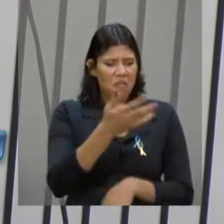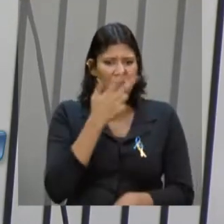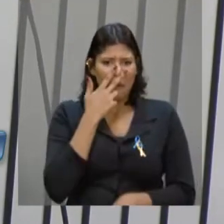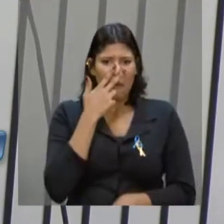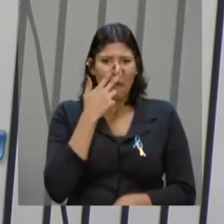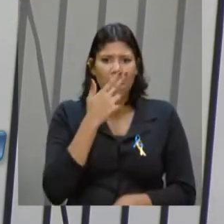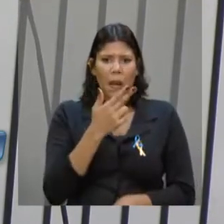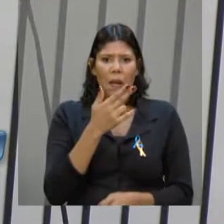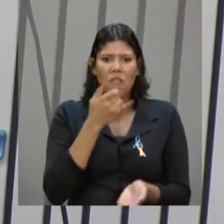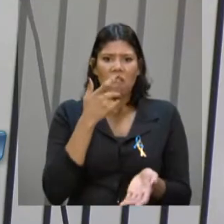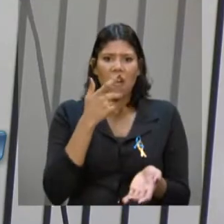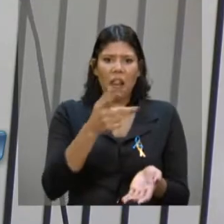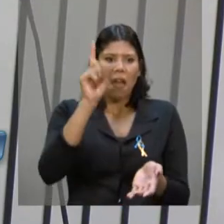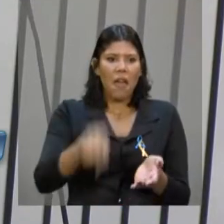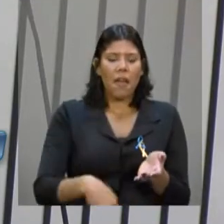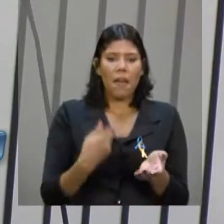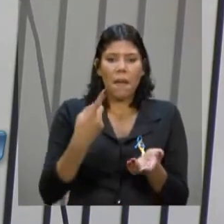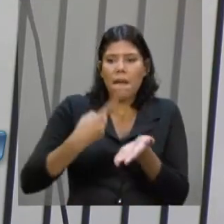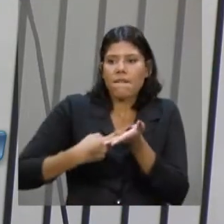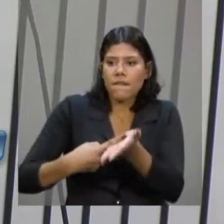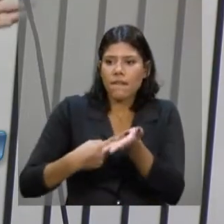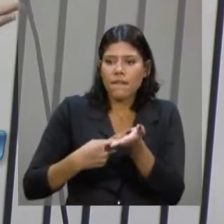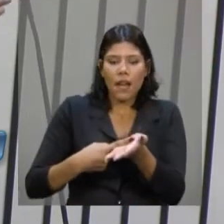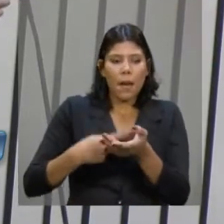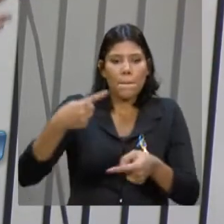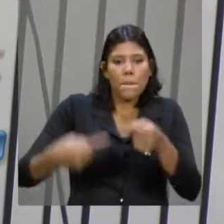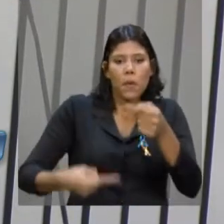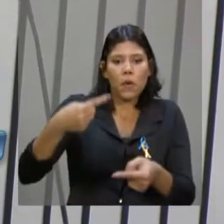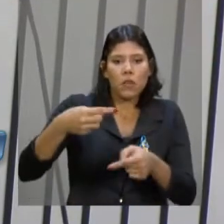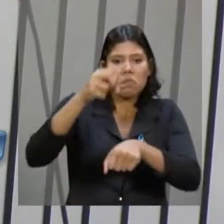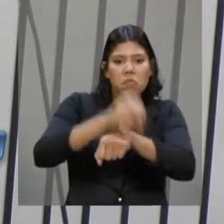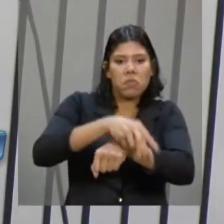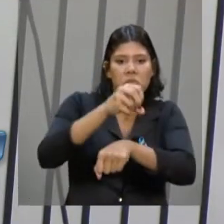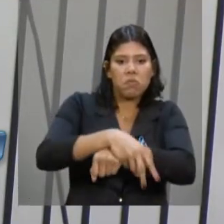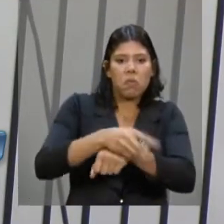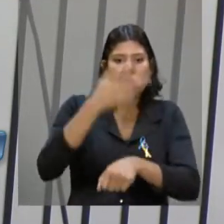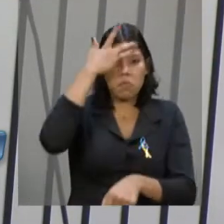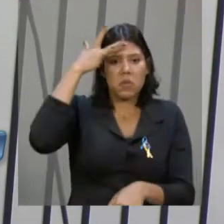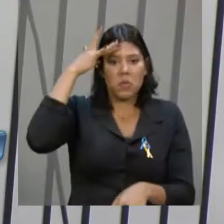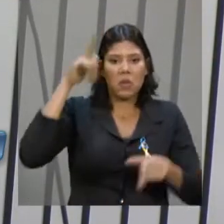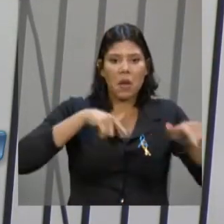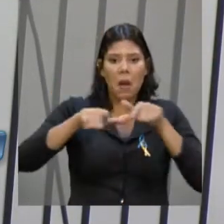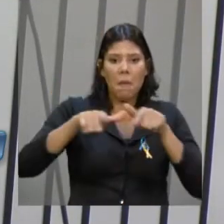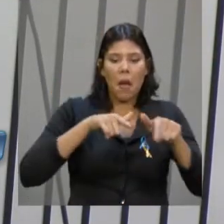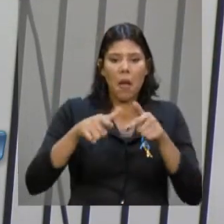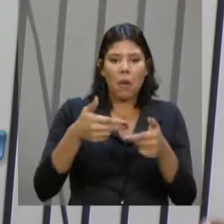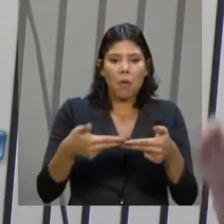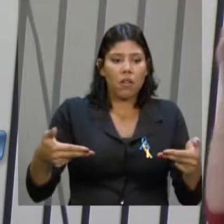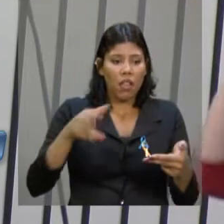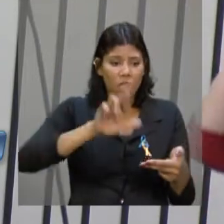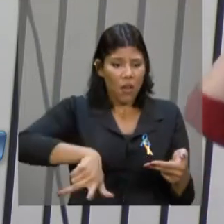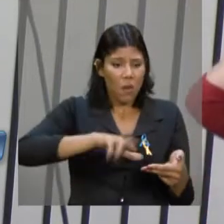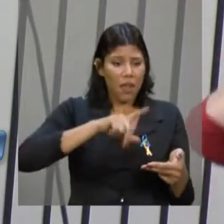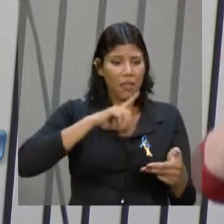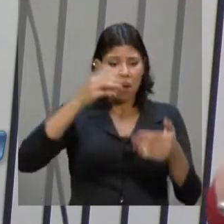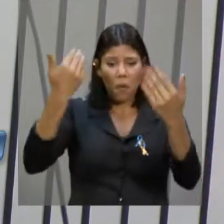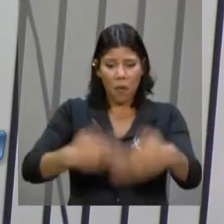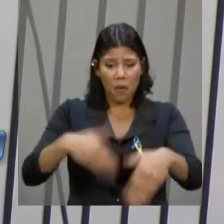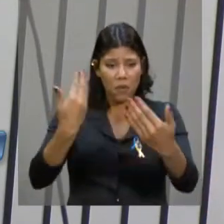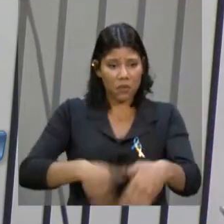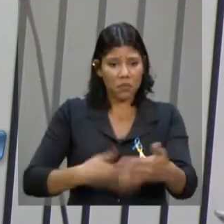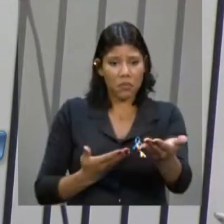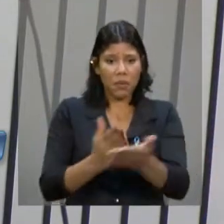Apresente onde é que está o prejuízo? É um discurso sem fundamento nenhum. Vazio. Então, agora, nós podemos dizer,